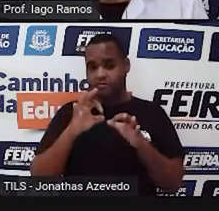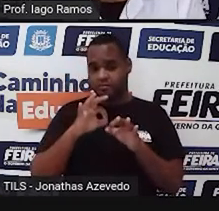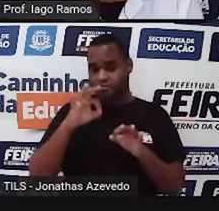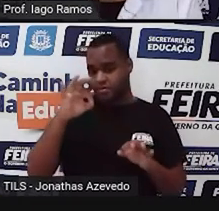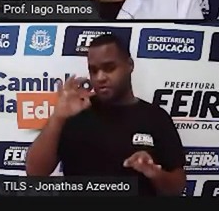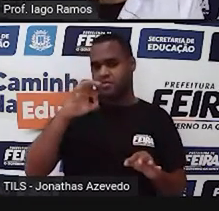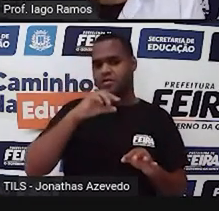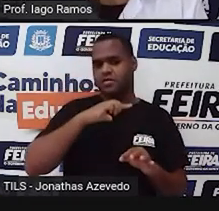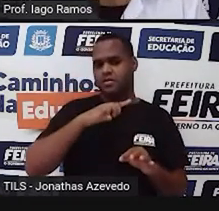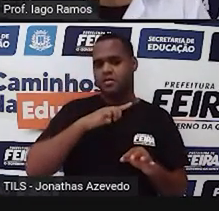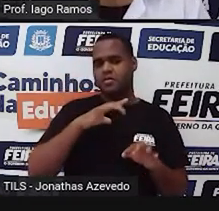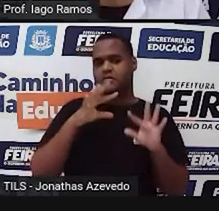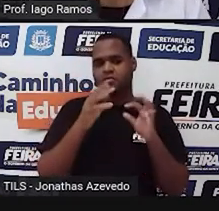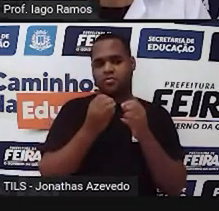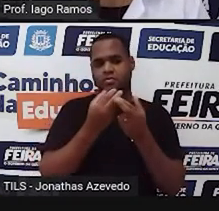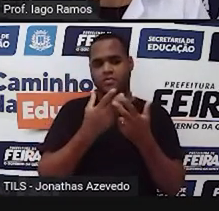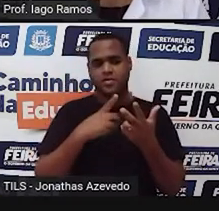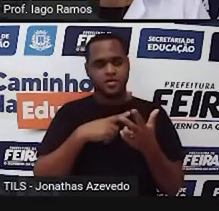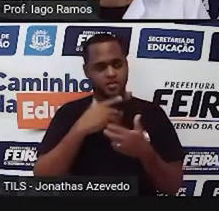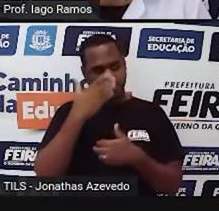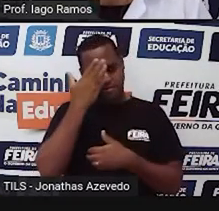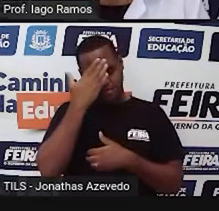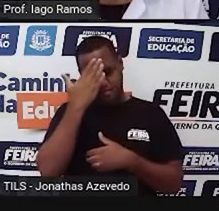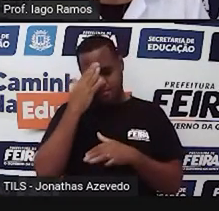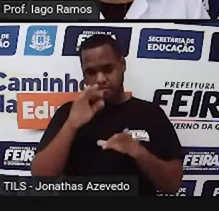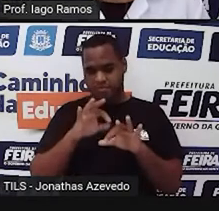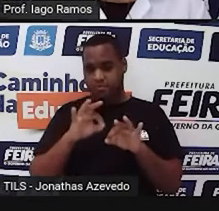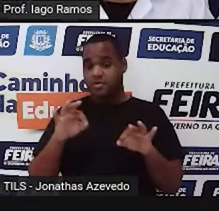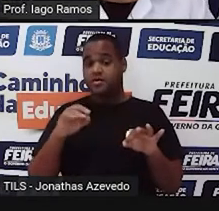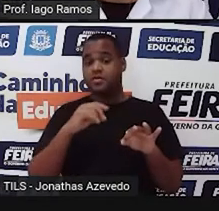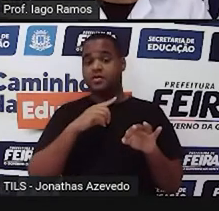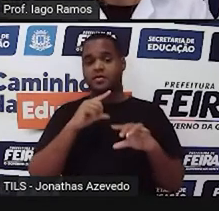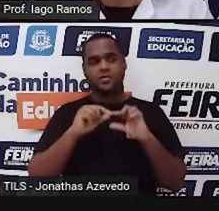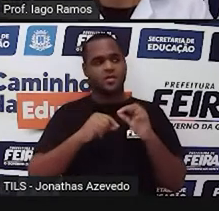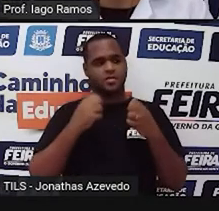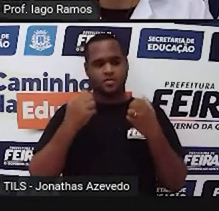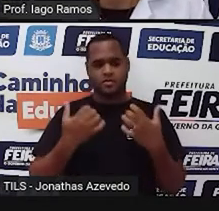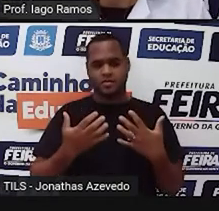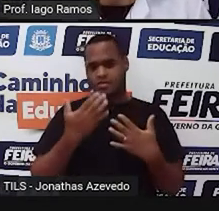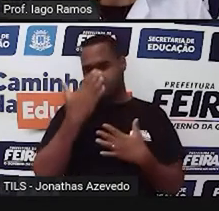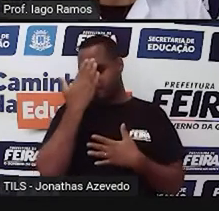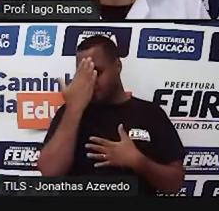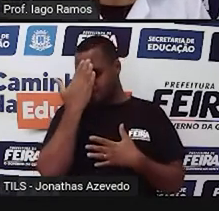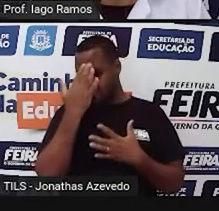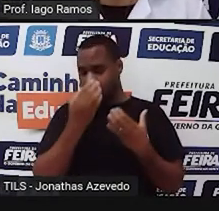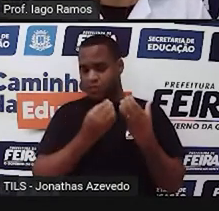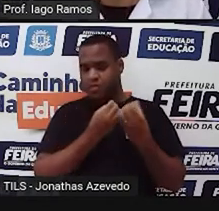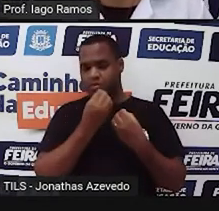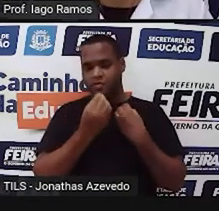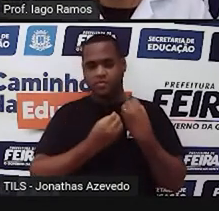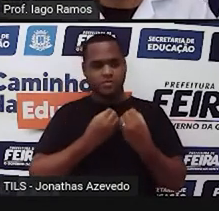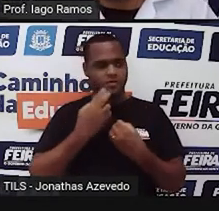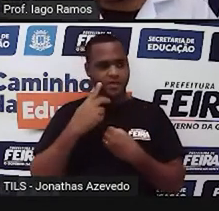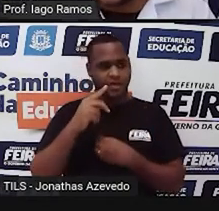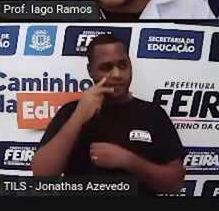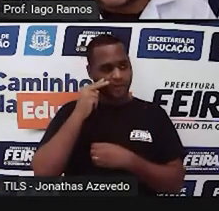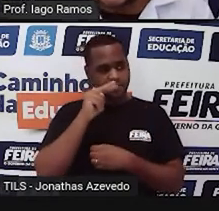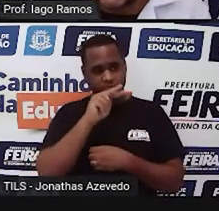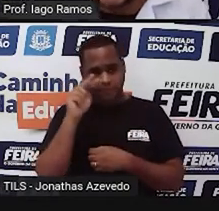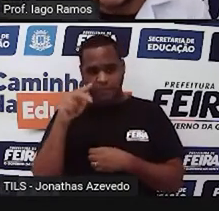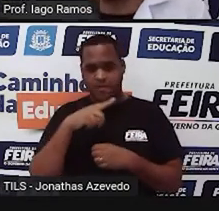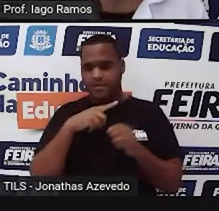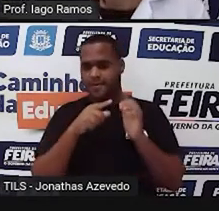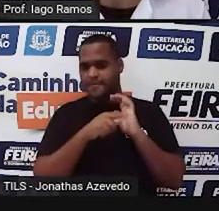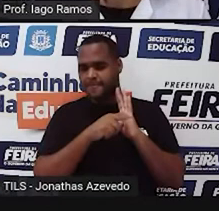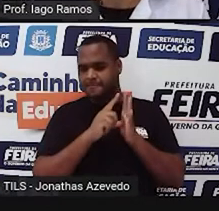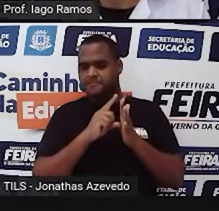O quanto você sabe sobre medidas, com base no que você já sabia, com base no que você já viu nas aulas de antes